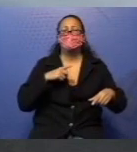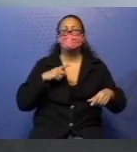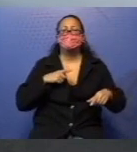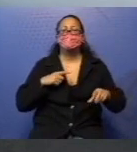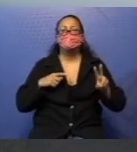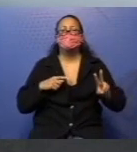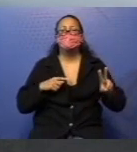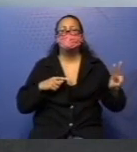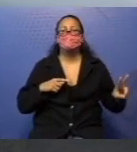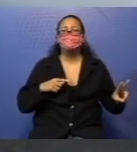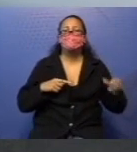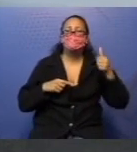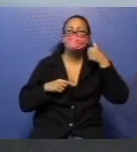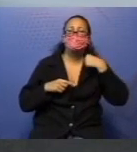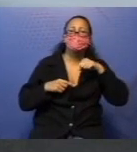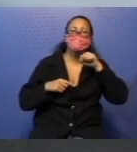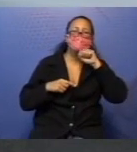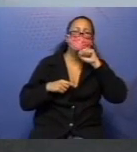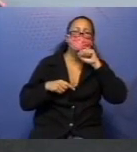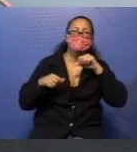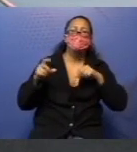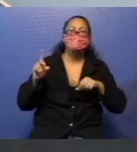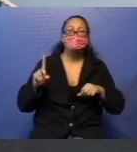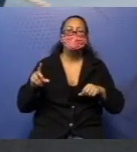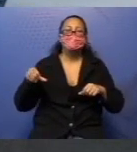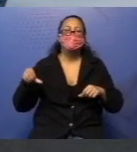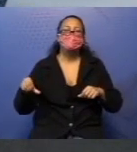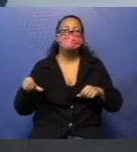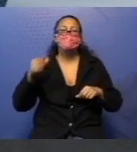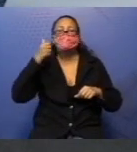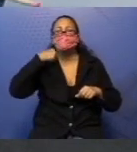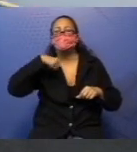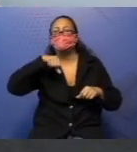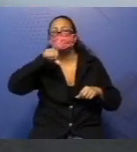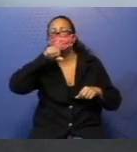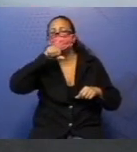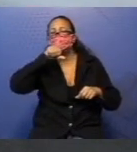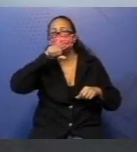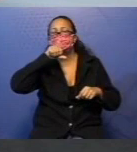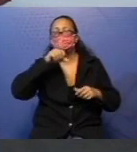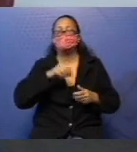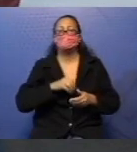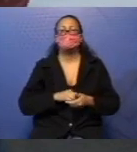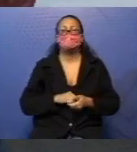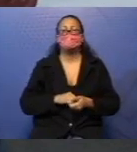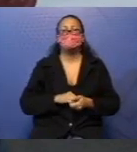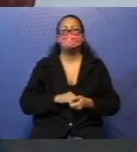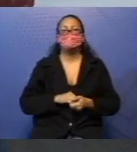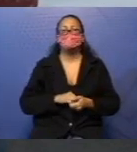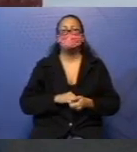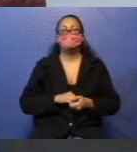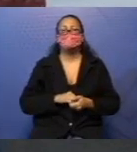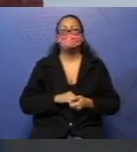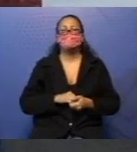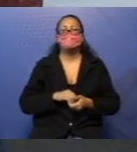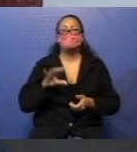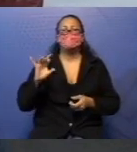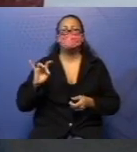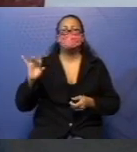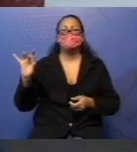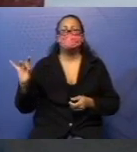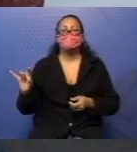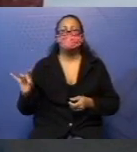19 mães da outra classe, tudo em um salão. Fecharam o olhinho aí, imaginaram? Cada